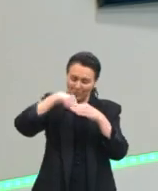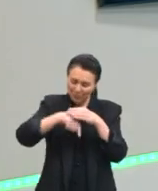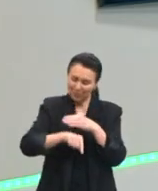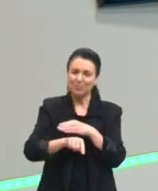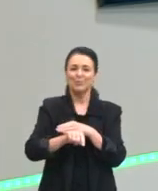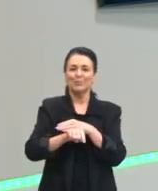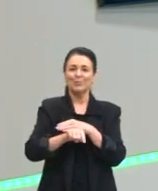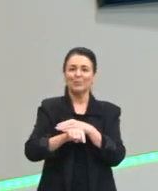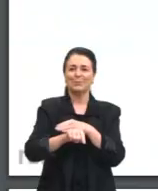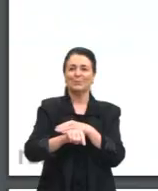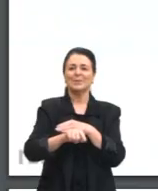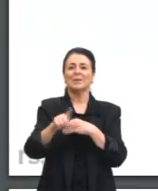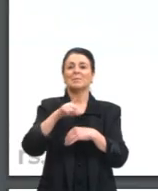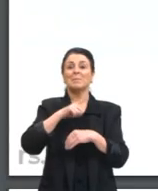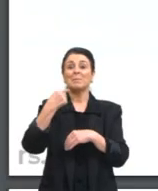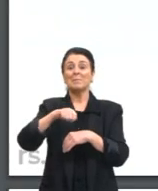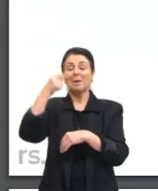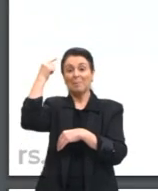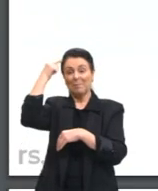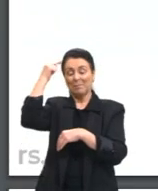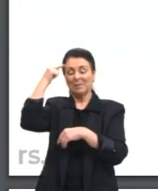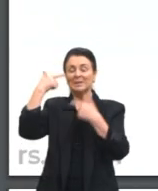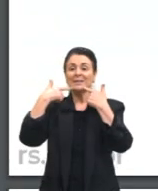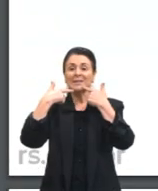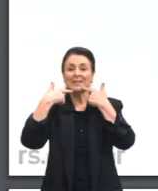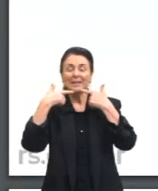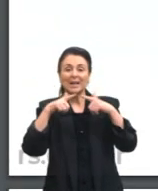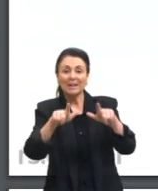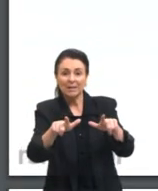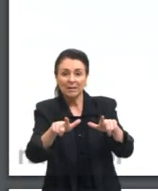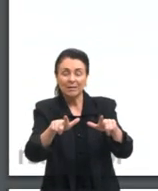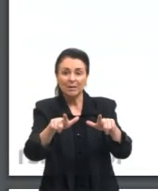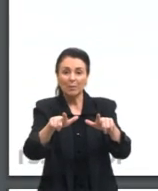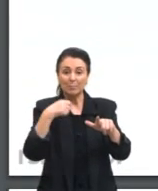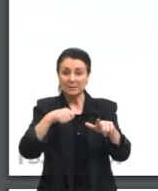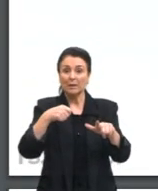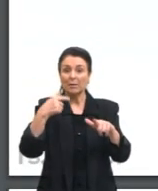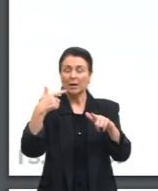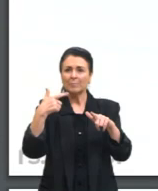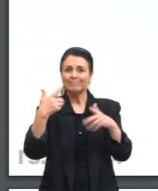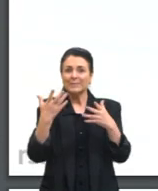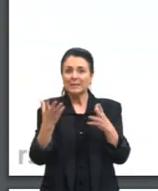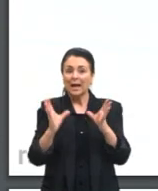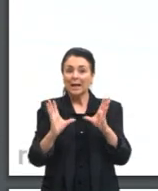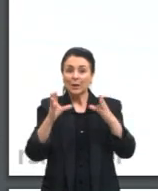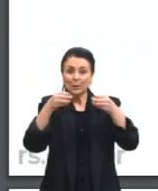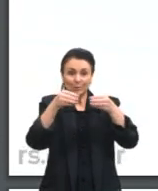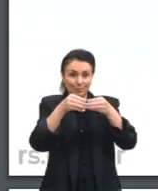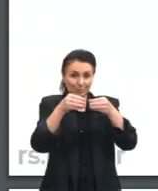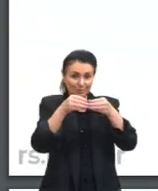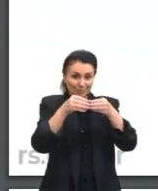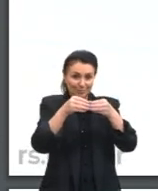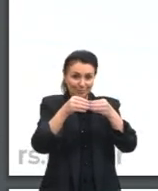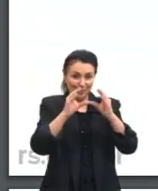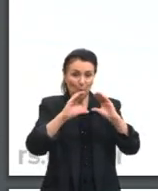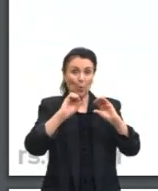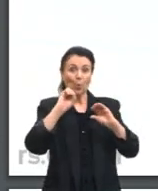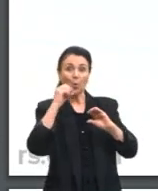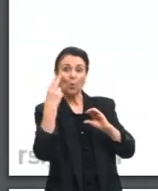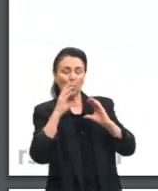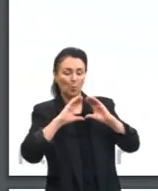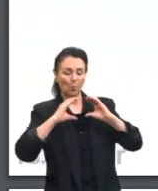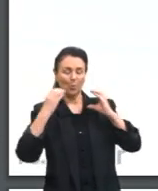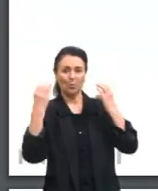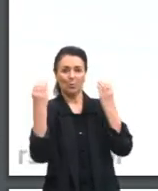E a gente tem que pensar então essa língua como uma língua que vai pertencer a uma comunidade.